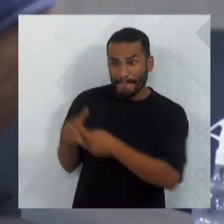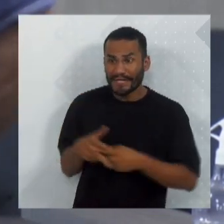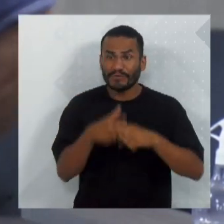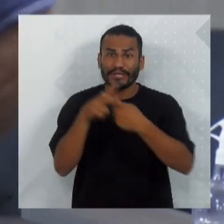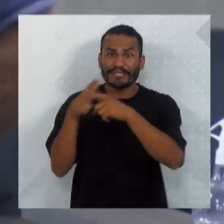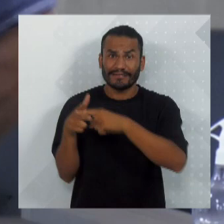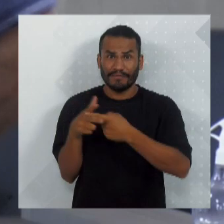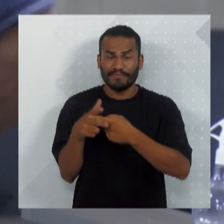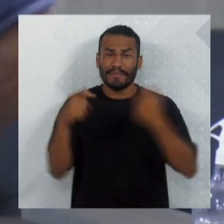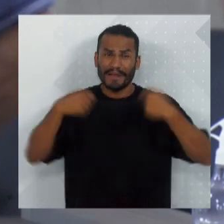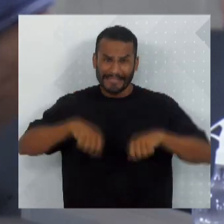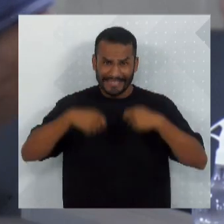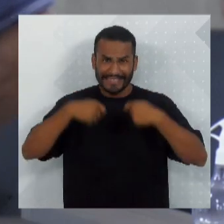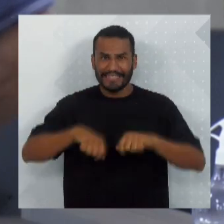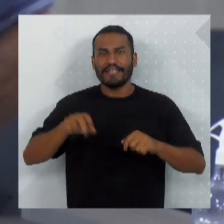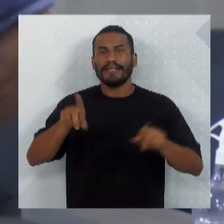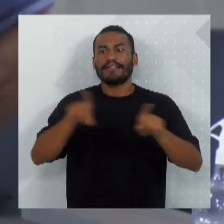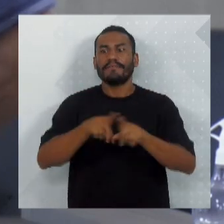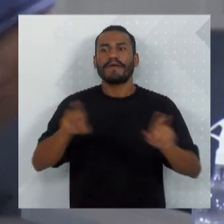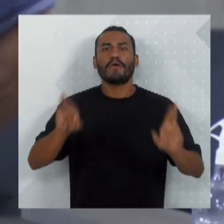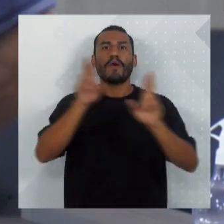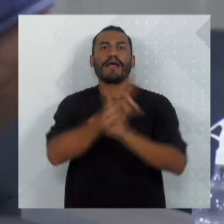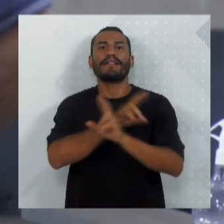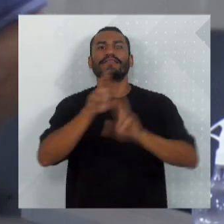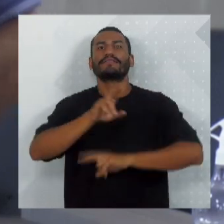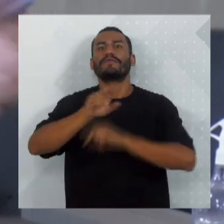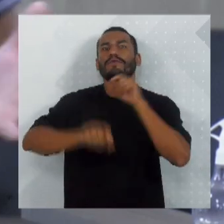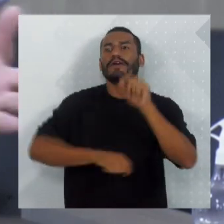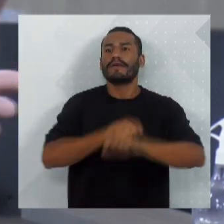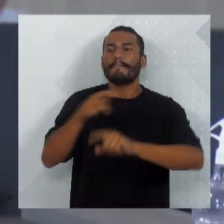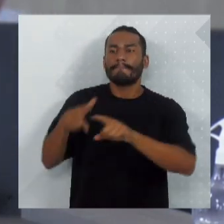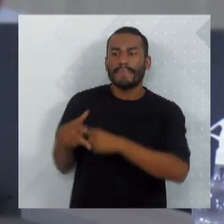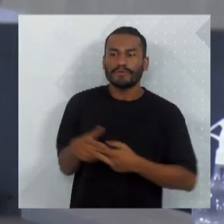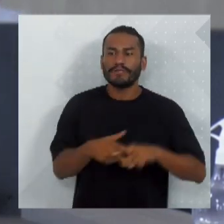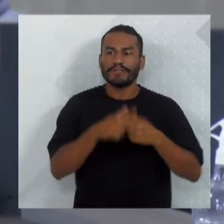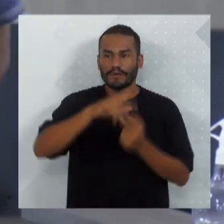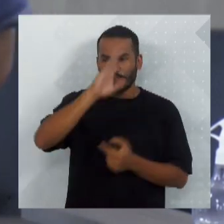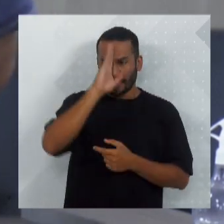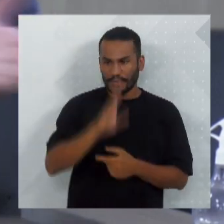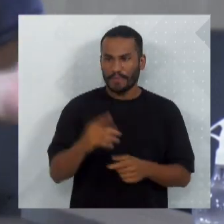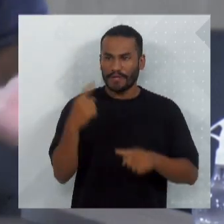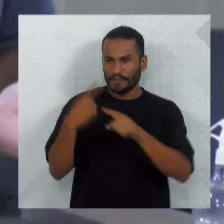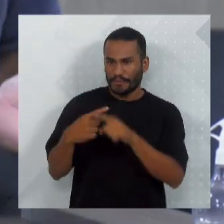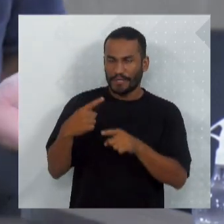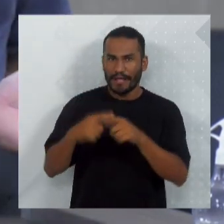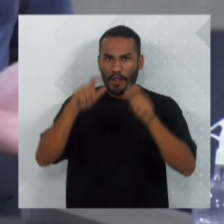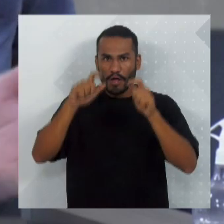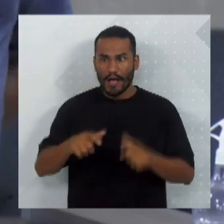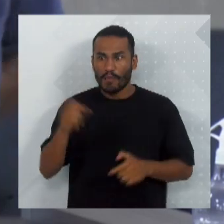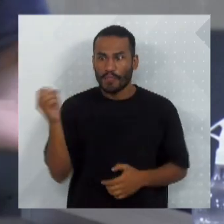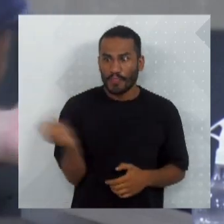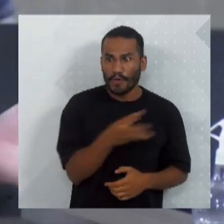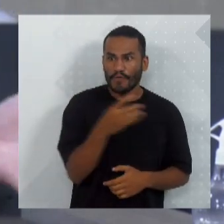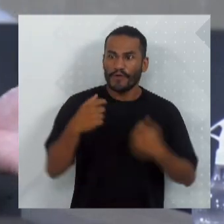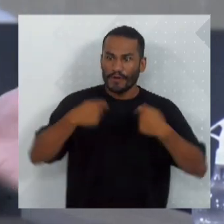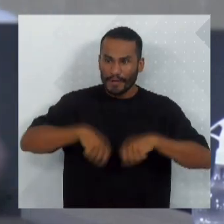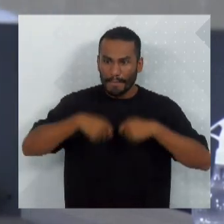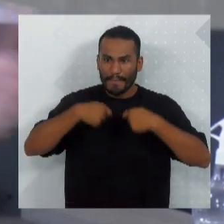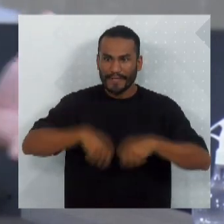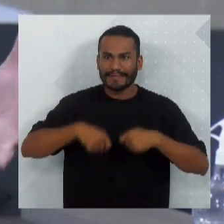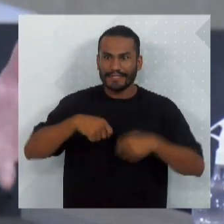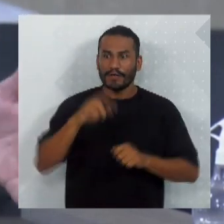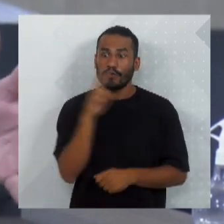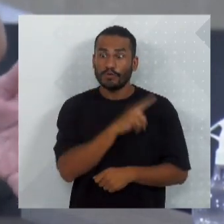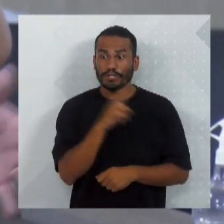imprescindível, e também com relação à manutenção, principalmente, porque é um espaço novo e que precisa, o